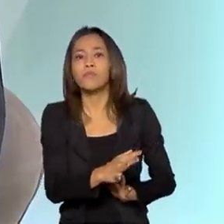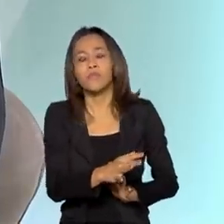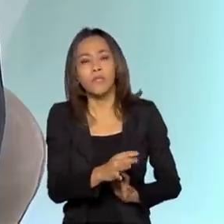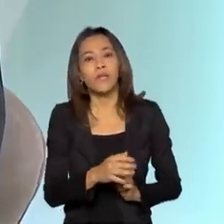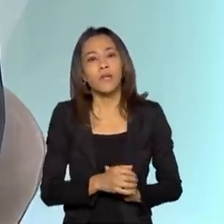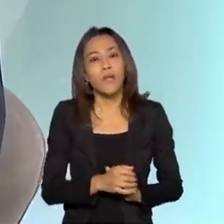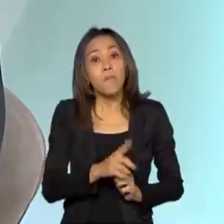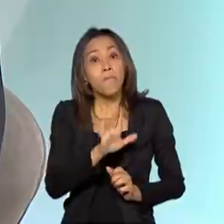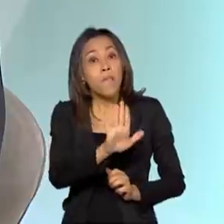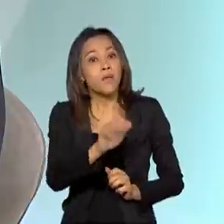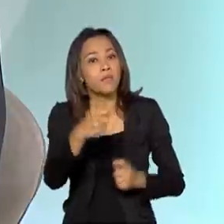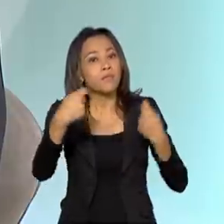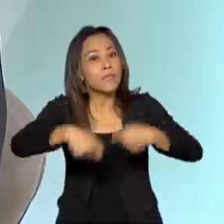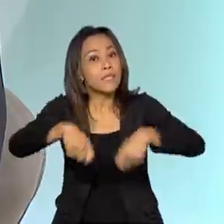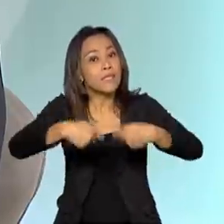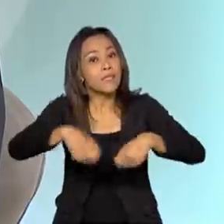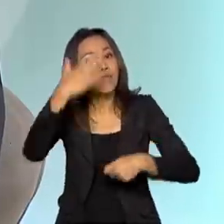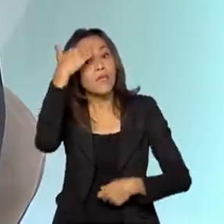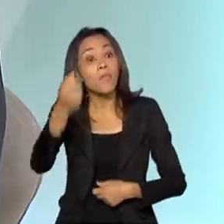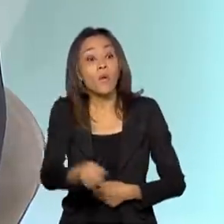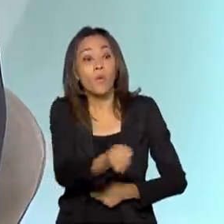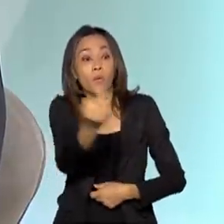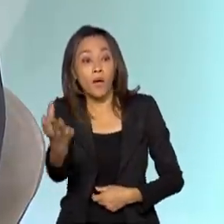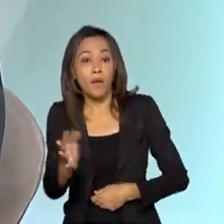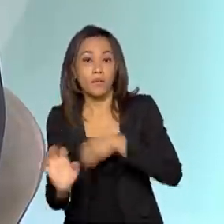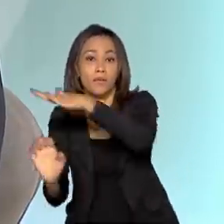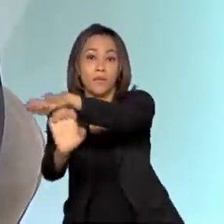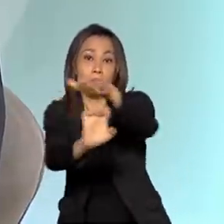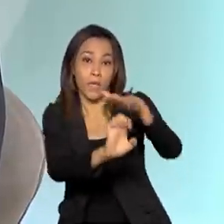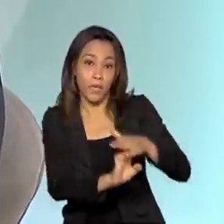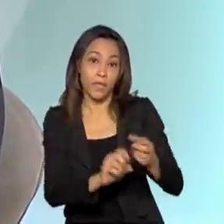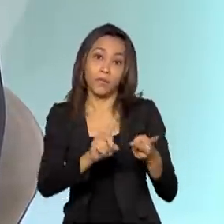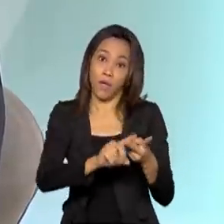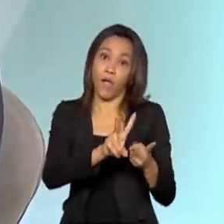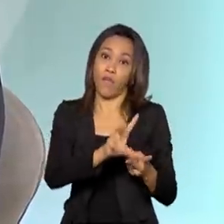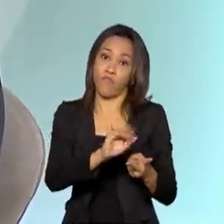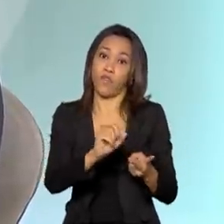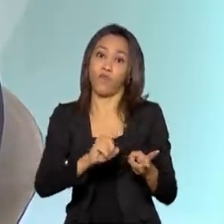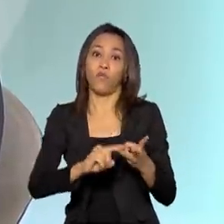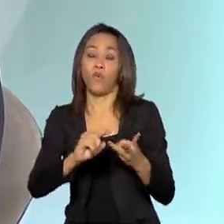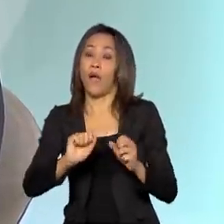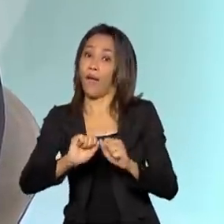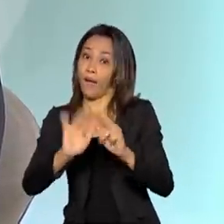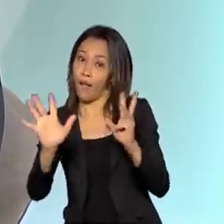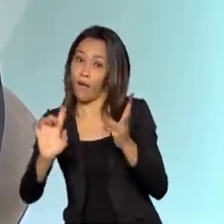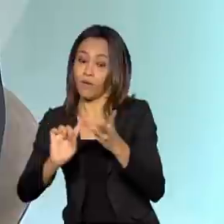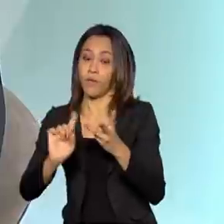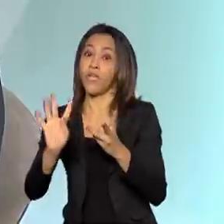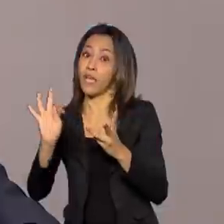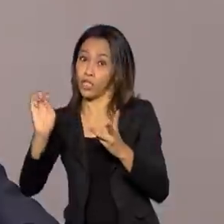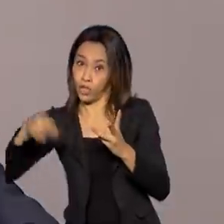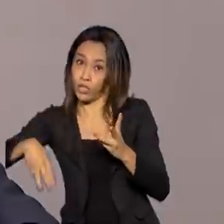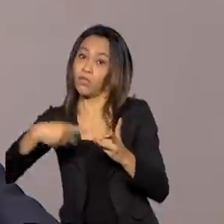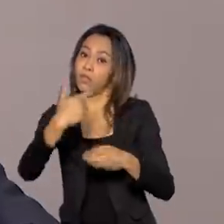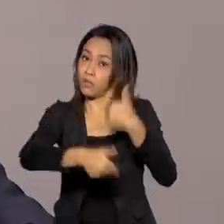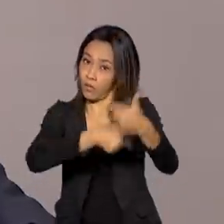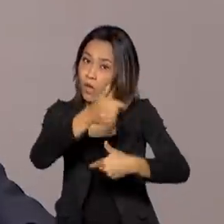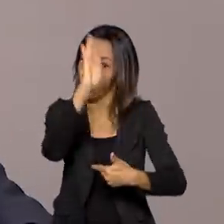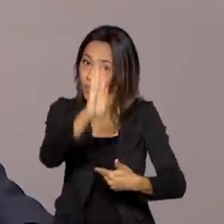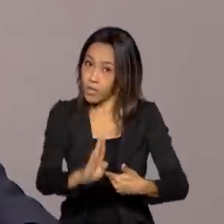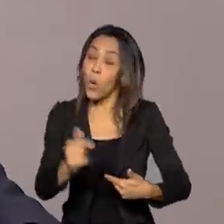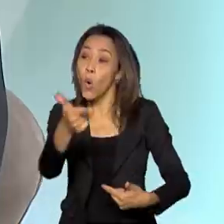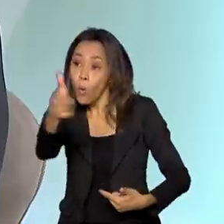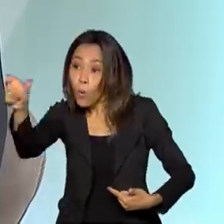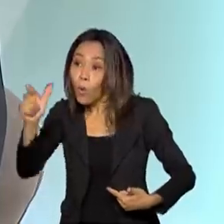é preciso saber quais são as empresas, Vivo, Claro e TIM, por exemplo, são empresas que já estão no mercado brasileiro. Outras podem fazer